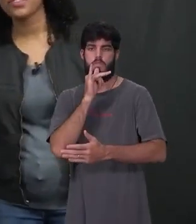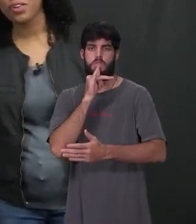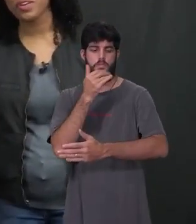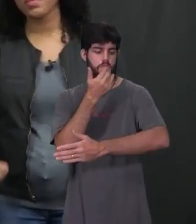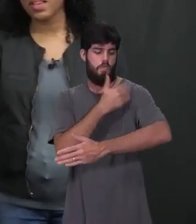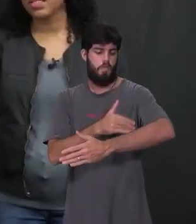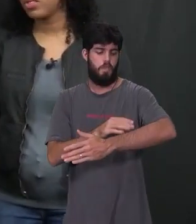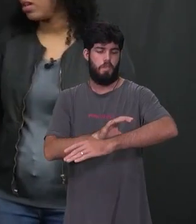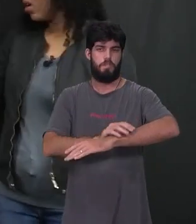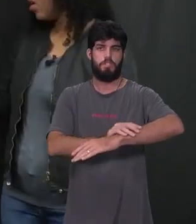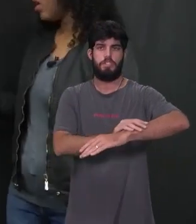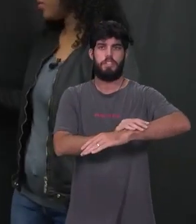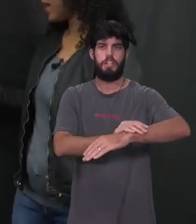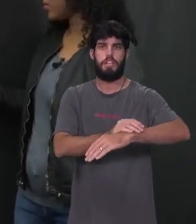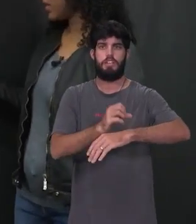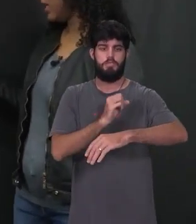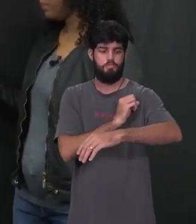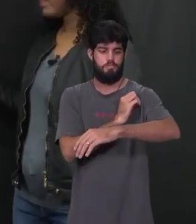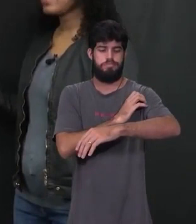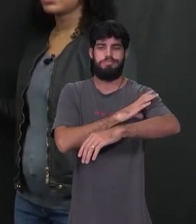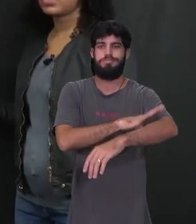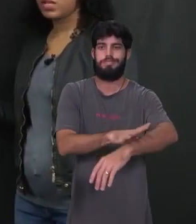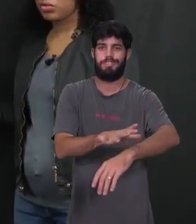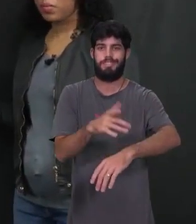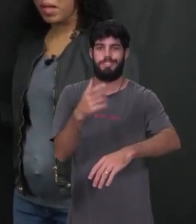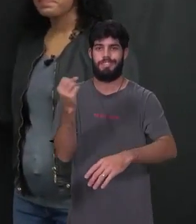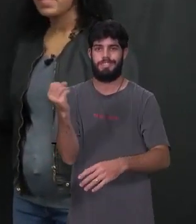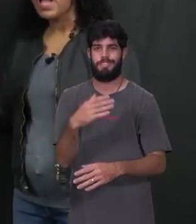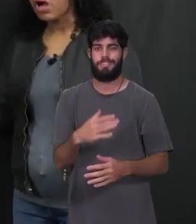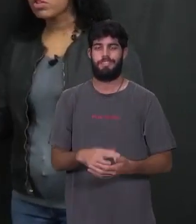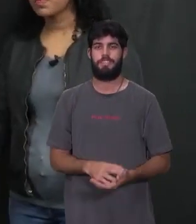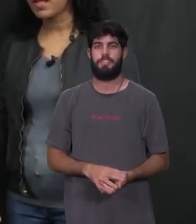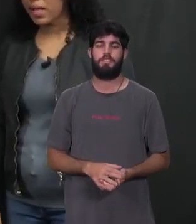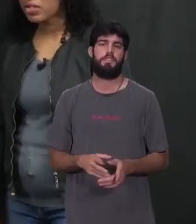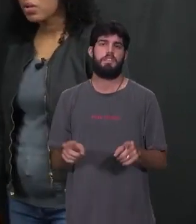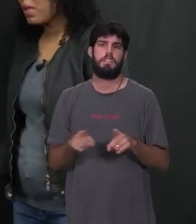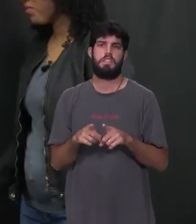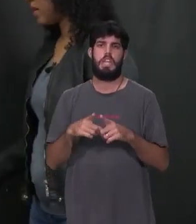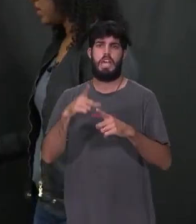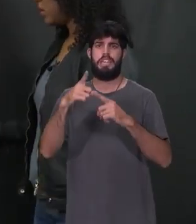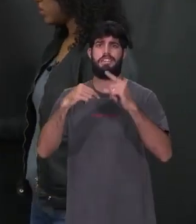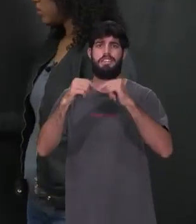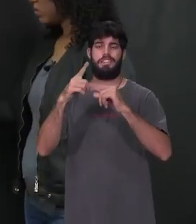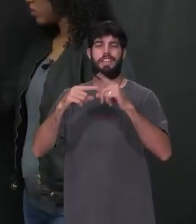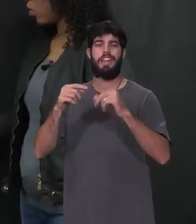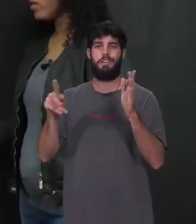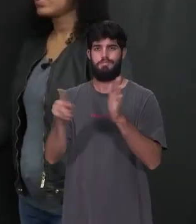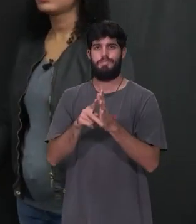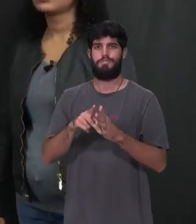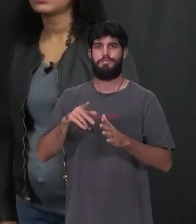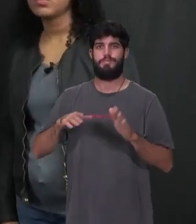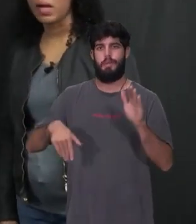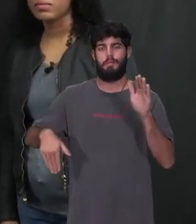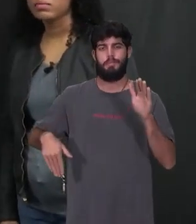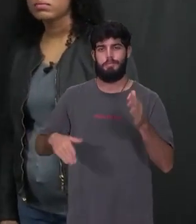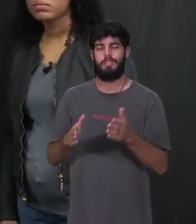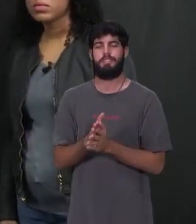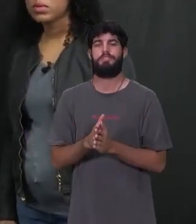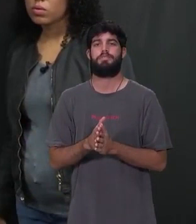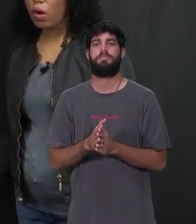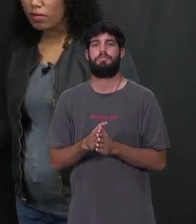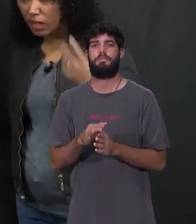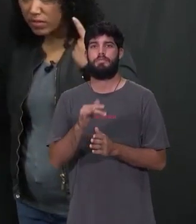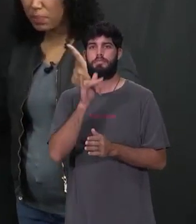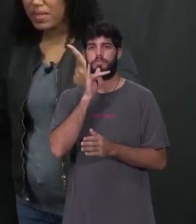gerá-la novamente. Olha o caso aqui das estrelas do mar, algumas planárias também fazem isso. Cortei a estrela do mar.